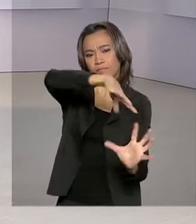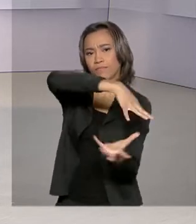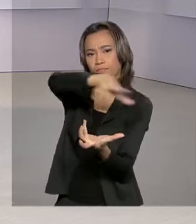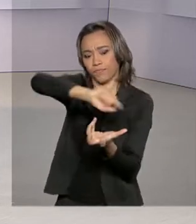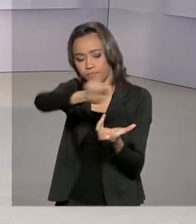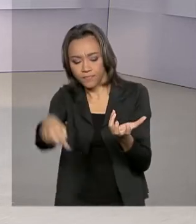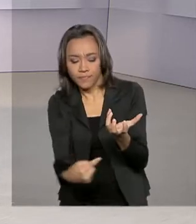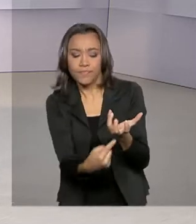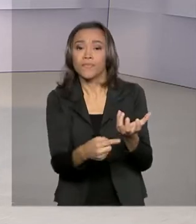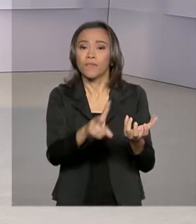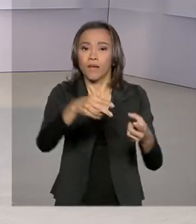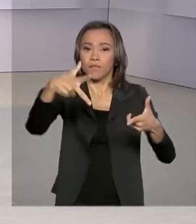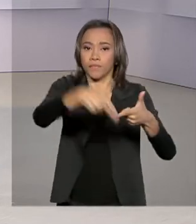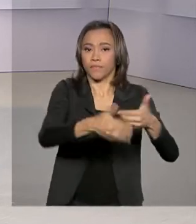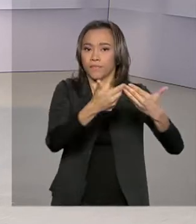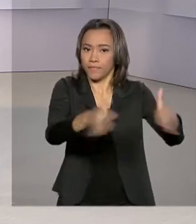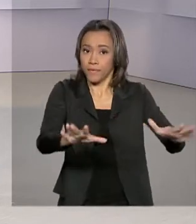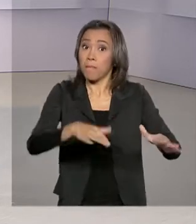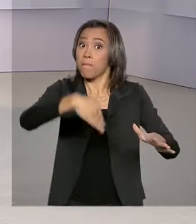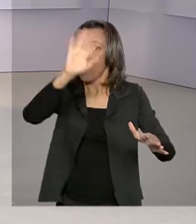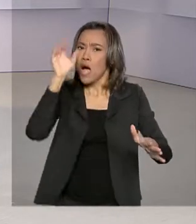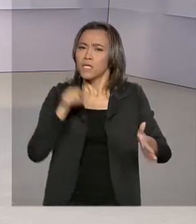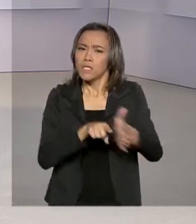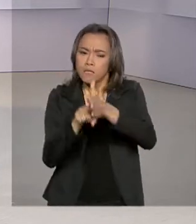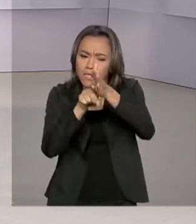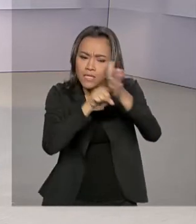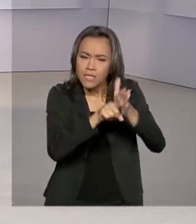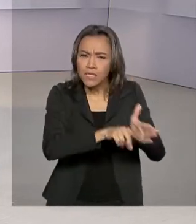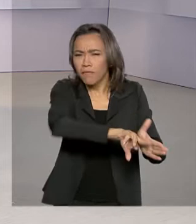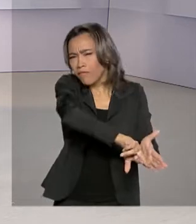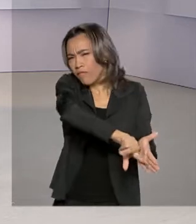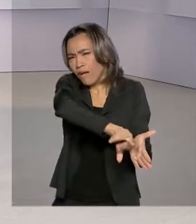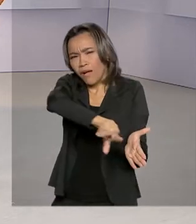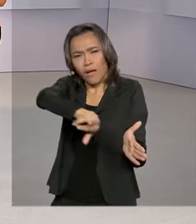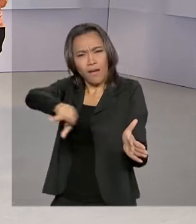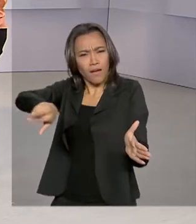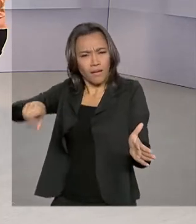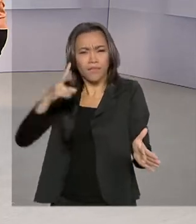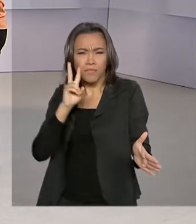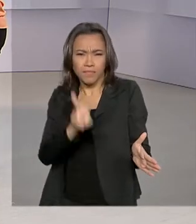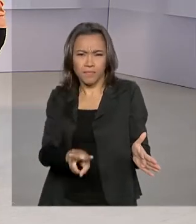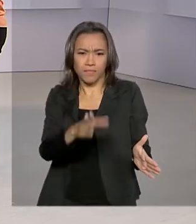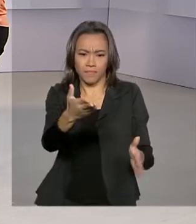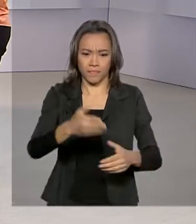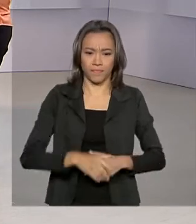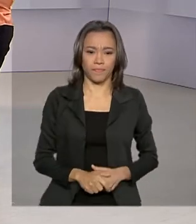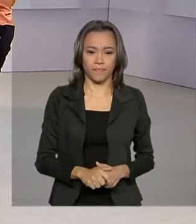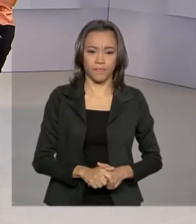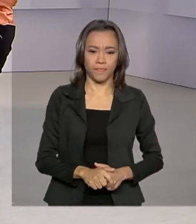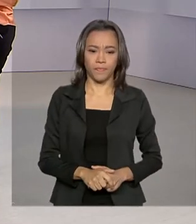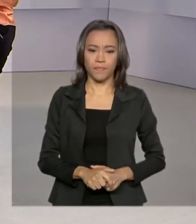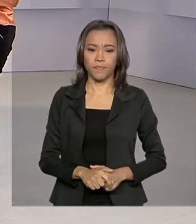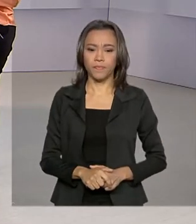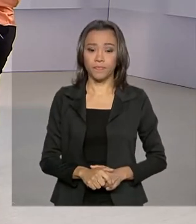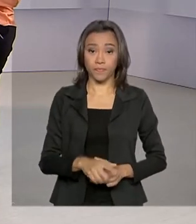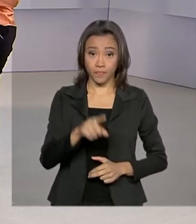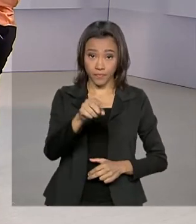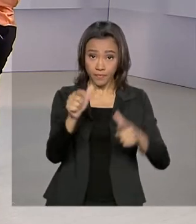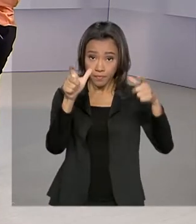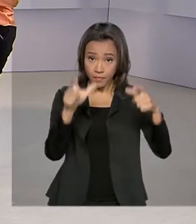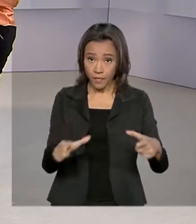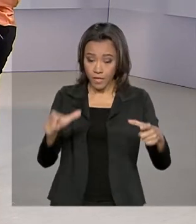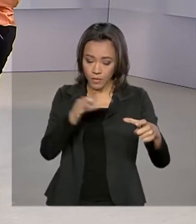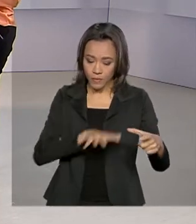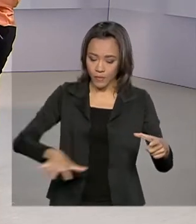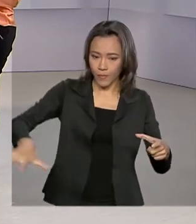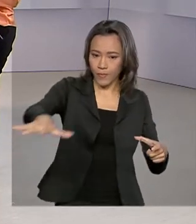estudos ainda mais completos da biodiversidade única que existe por lá. Vamos ver. Na ilha de Rei Jorge, na